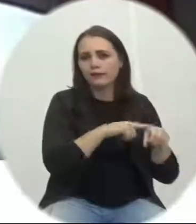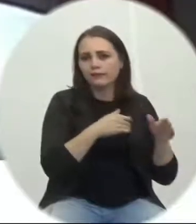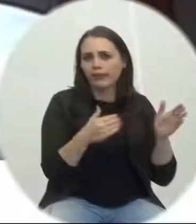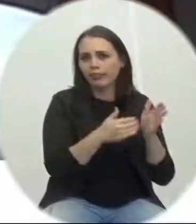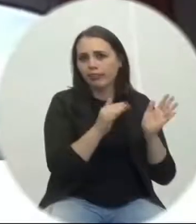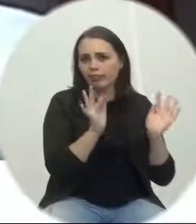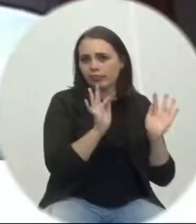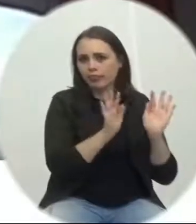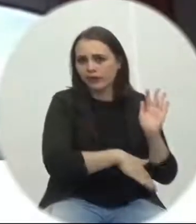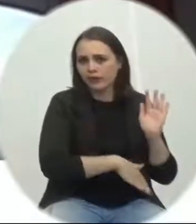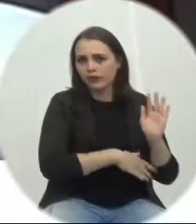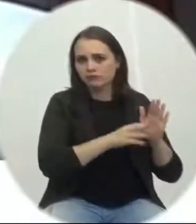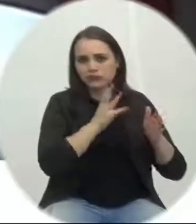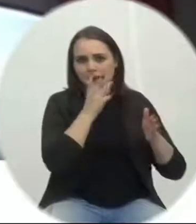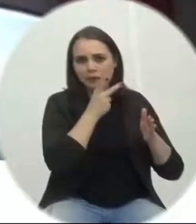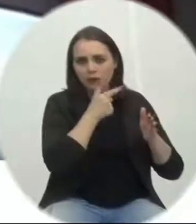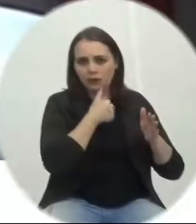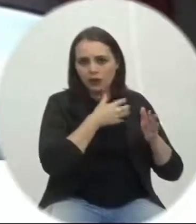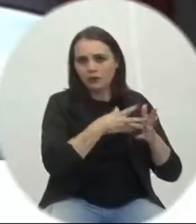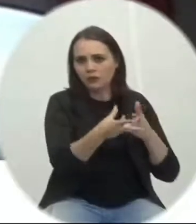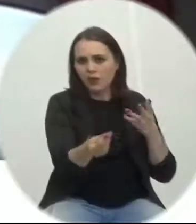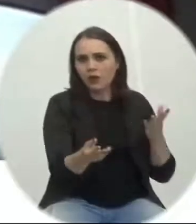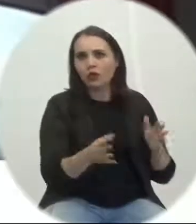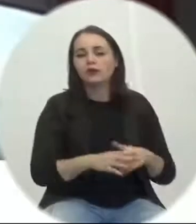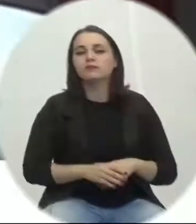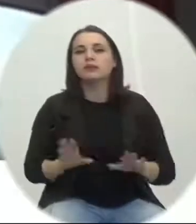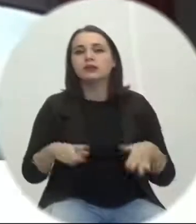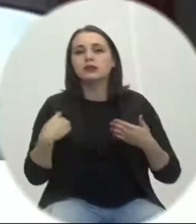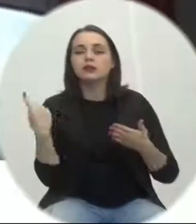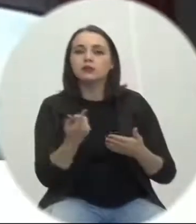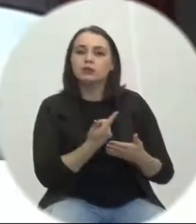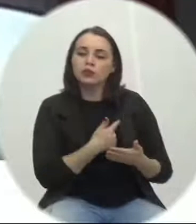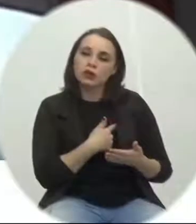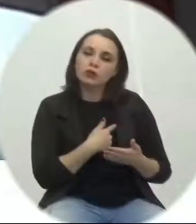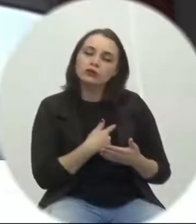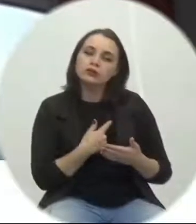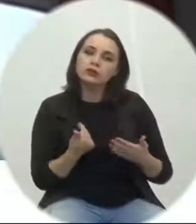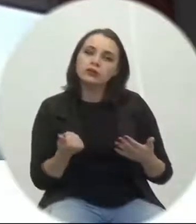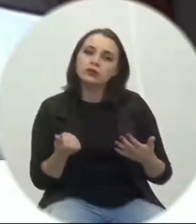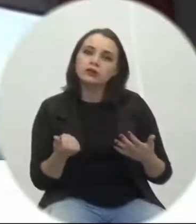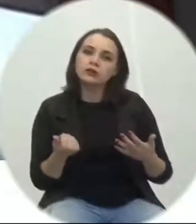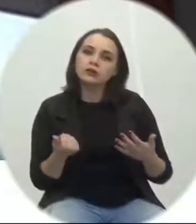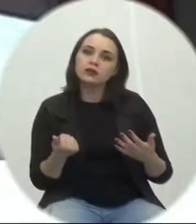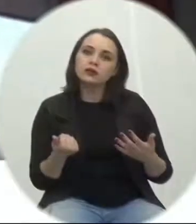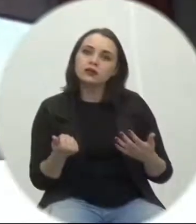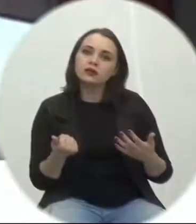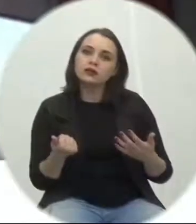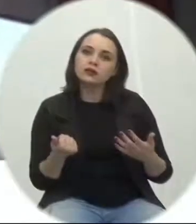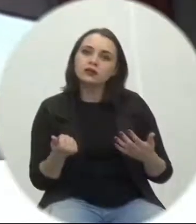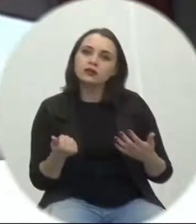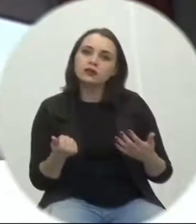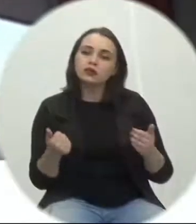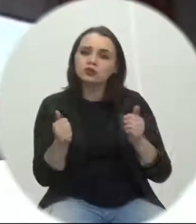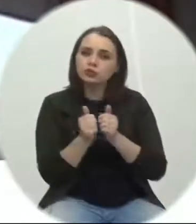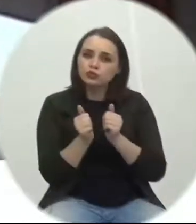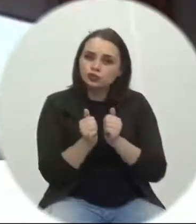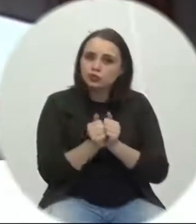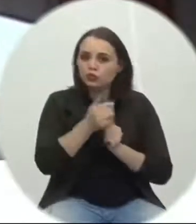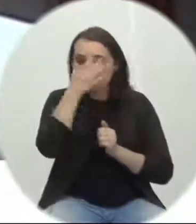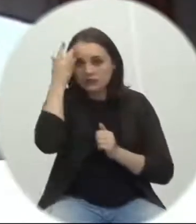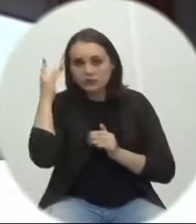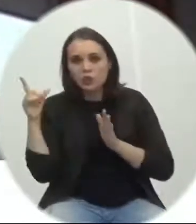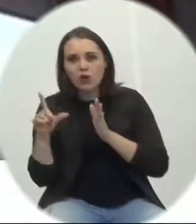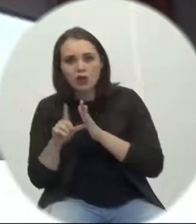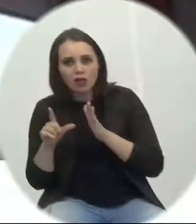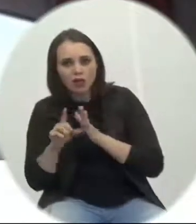prefeito tem razão, então, estamos aí ao lado do comerciante, ao lado das pessoas, ao